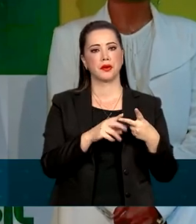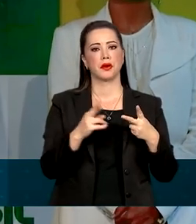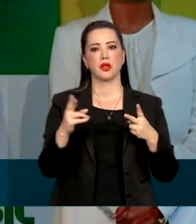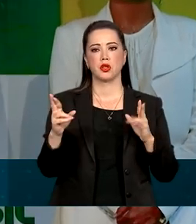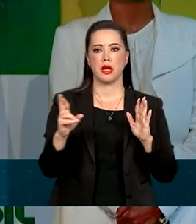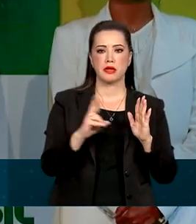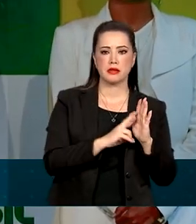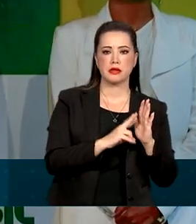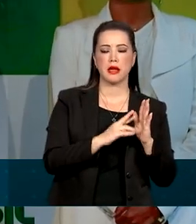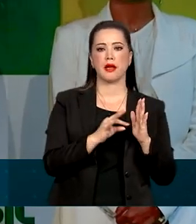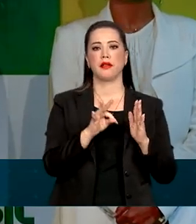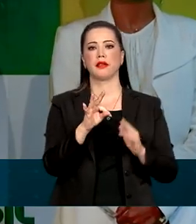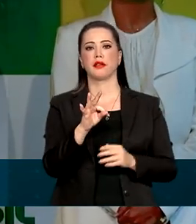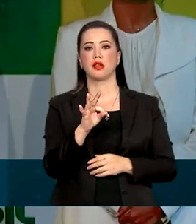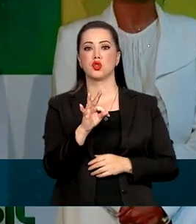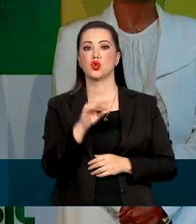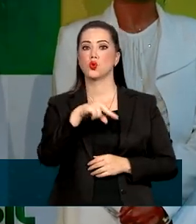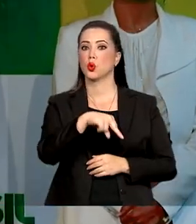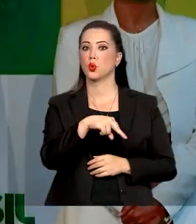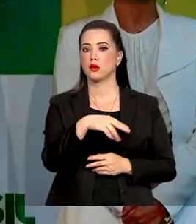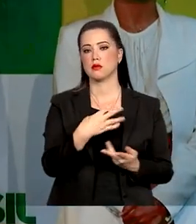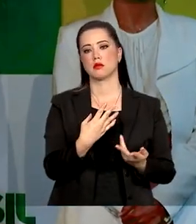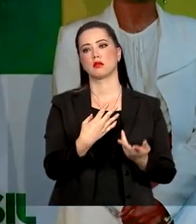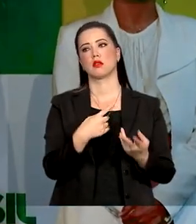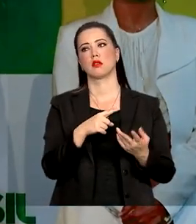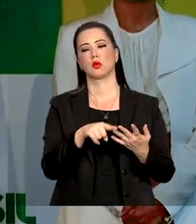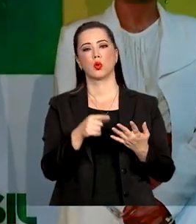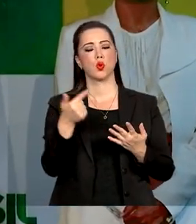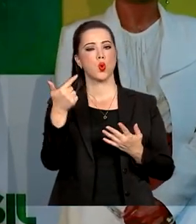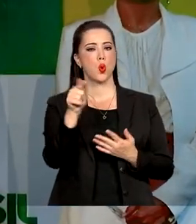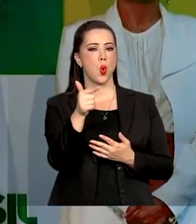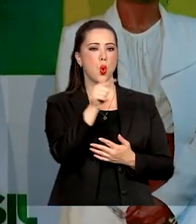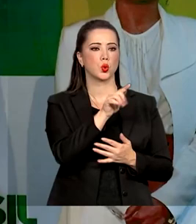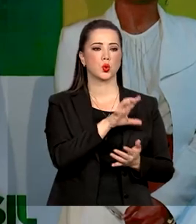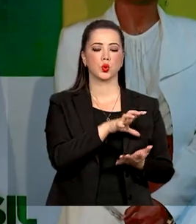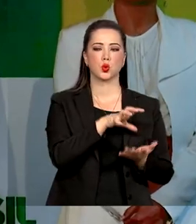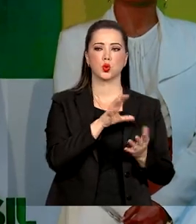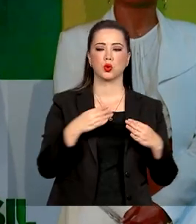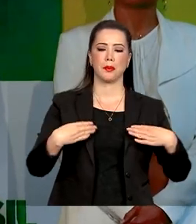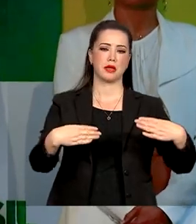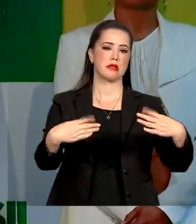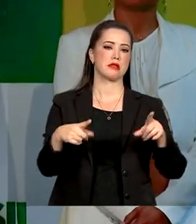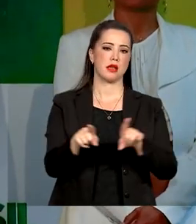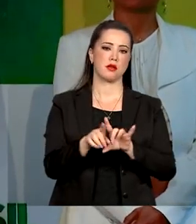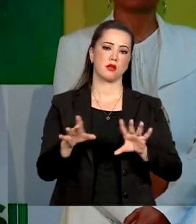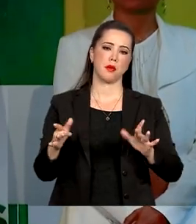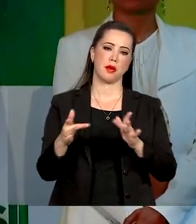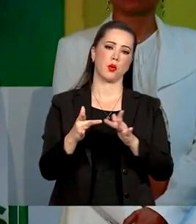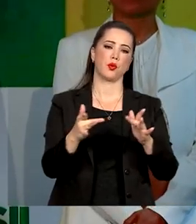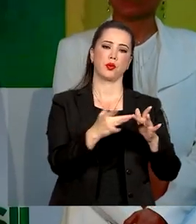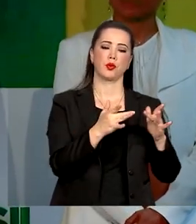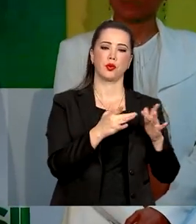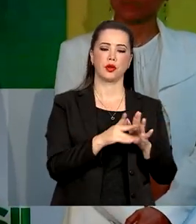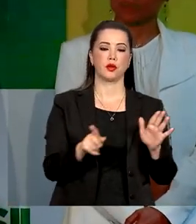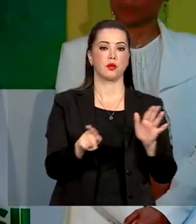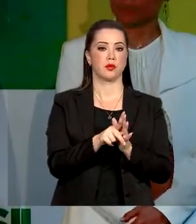Tesouro, PGFN, mas também com outros ministérios que compõem a área jurídica do governo.